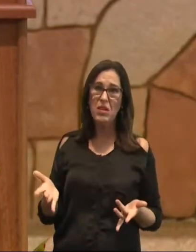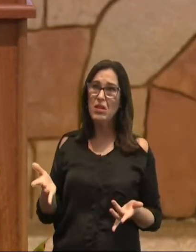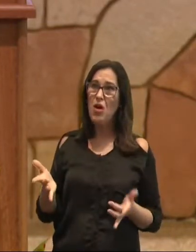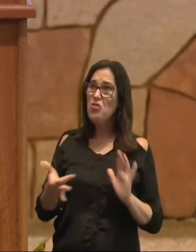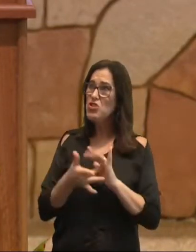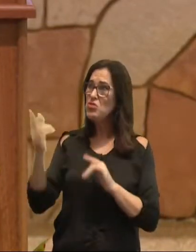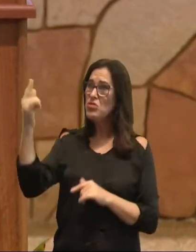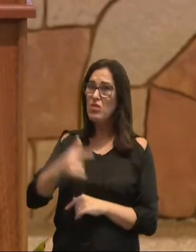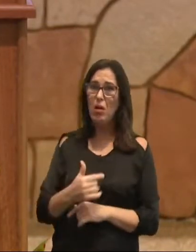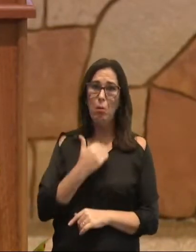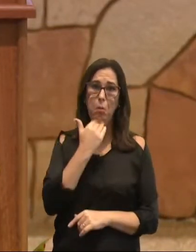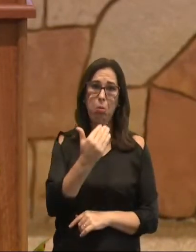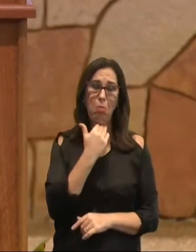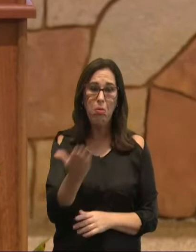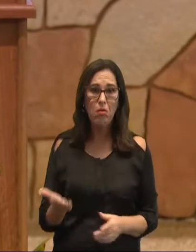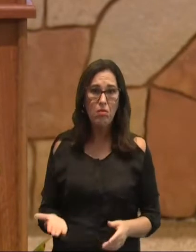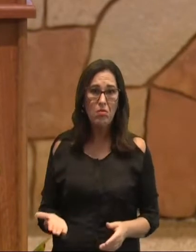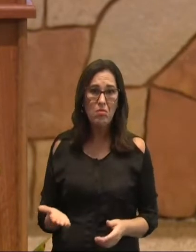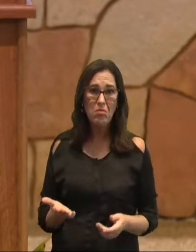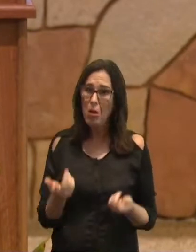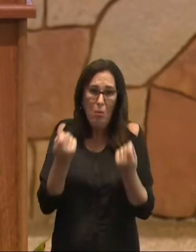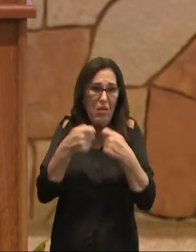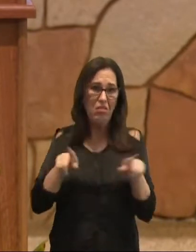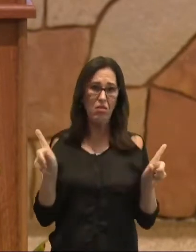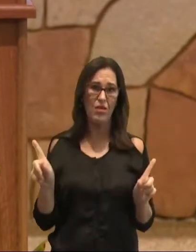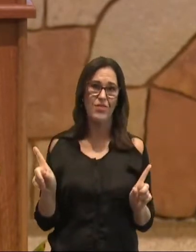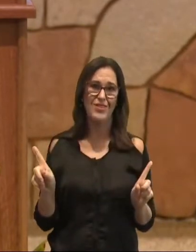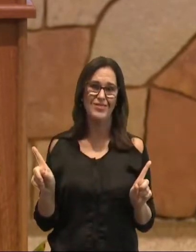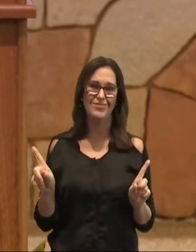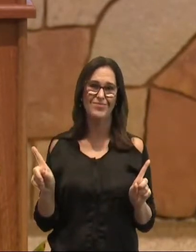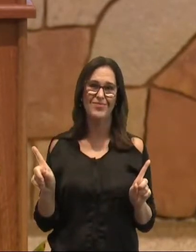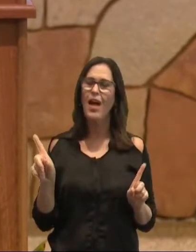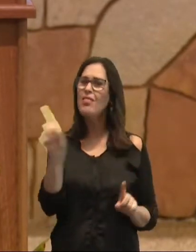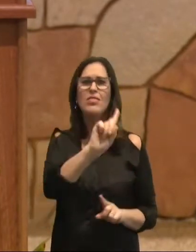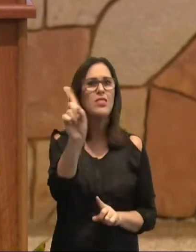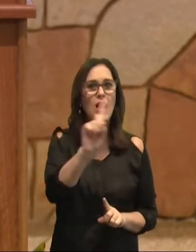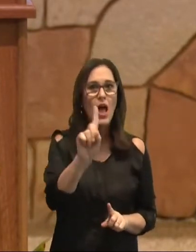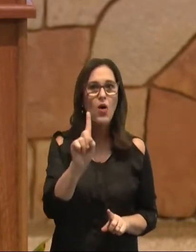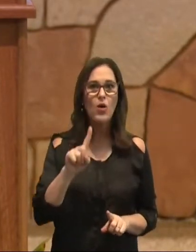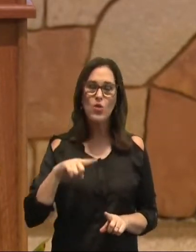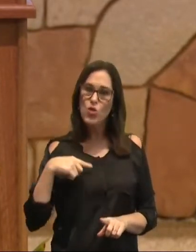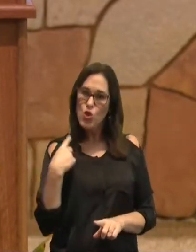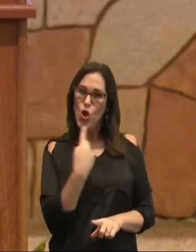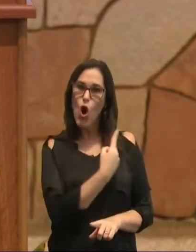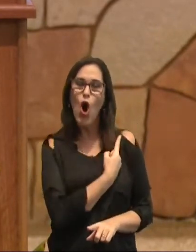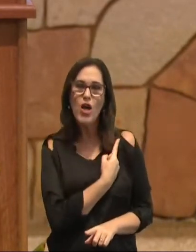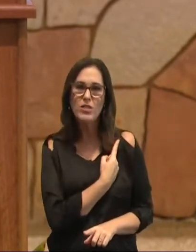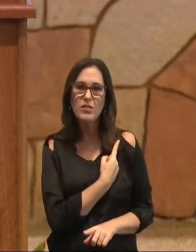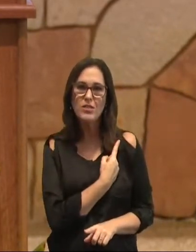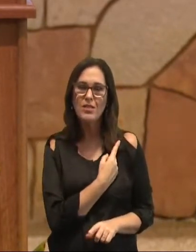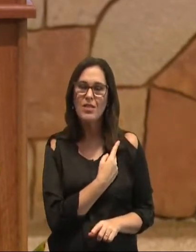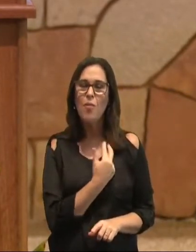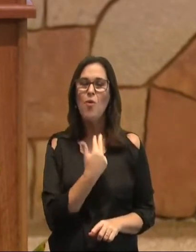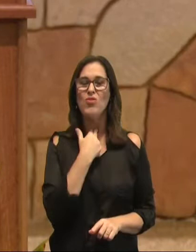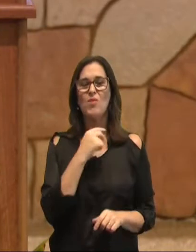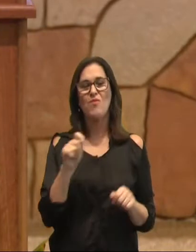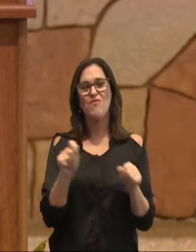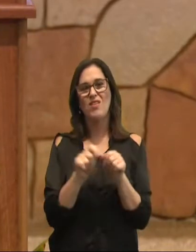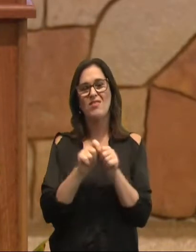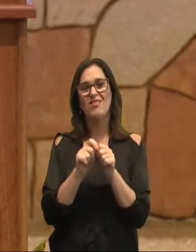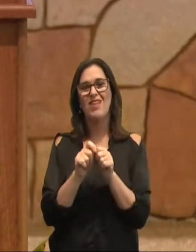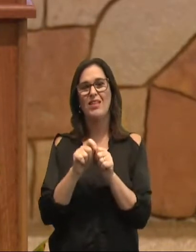Jesus, desnecessária, não meus irmãos, nós não podemos, fazer nada, pela nossa